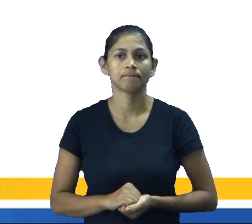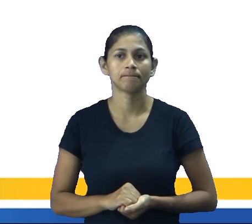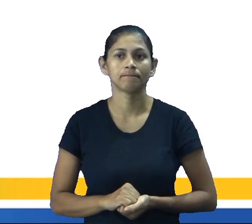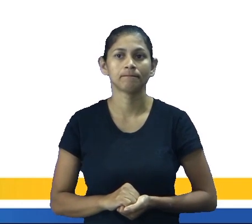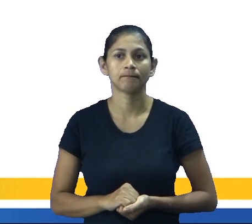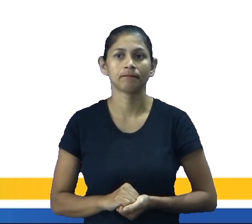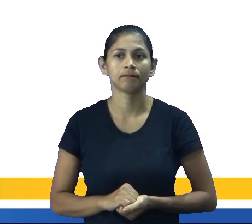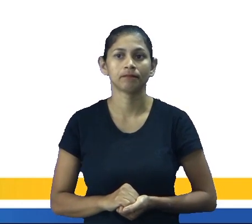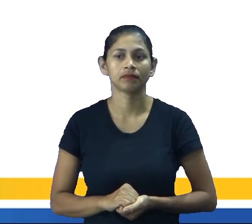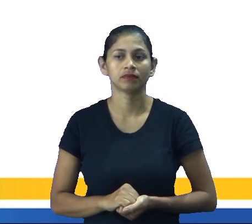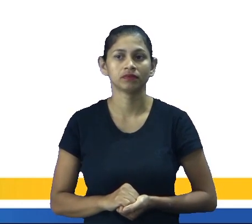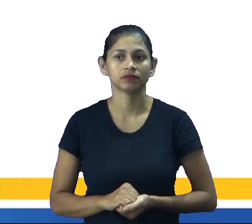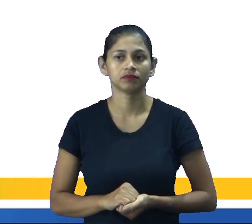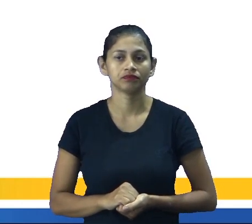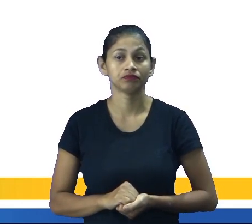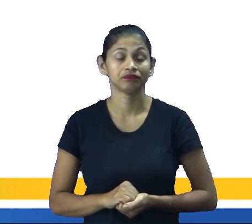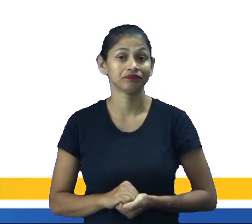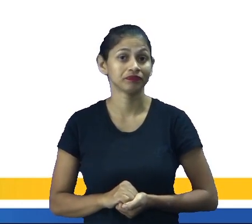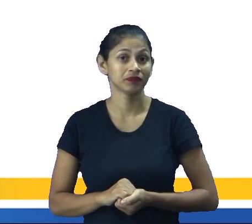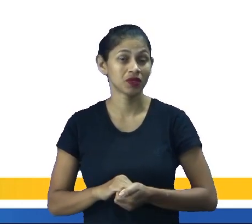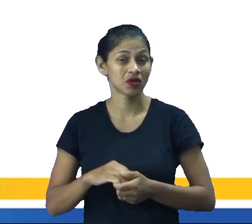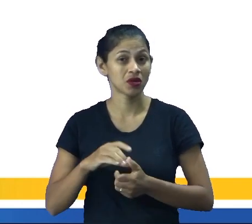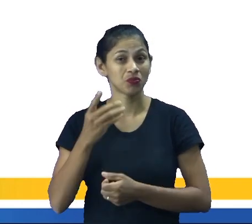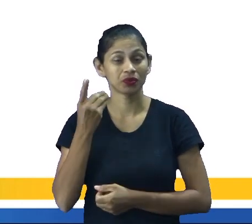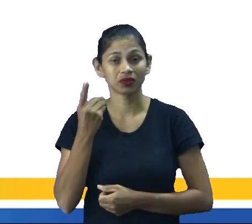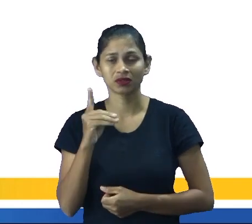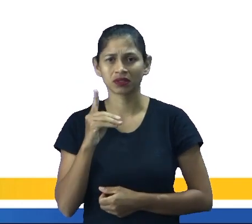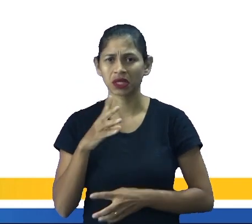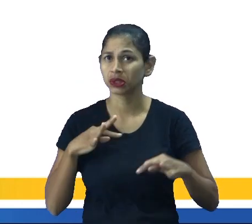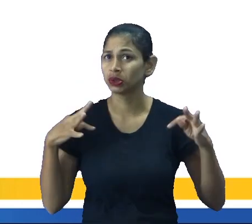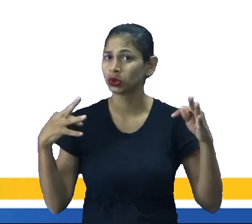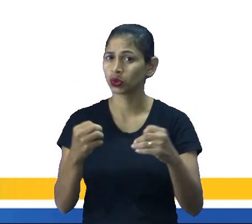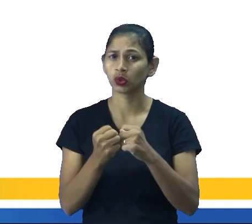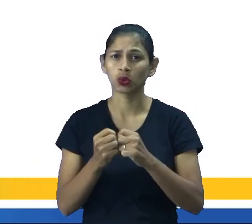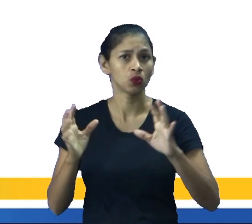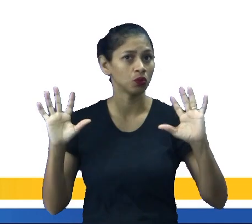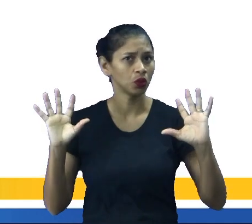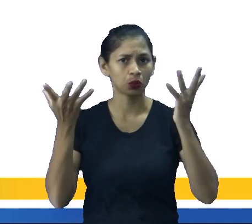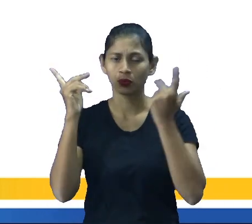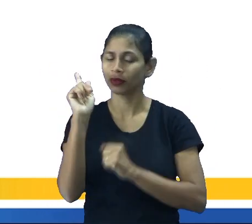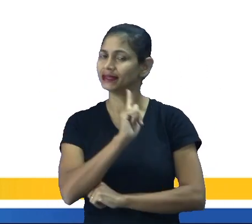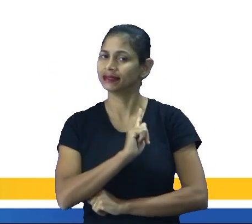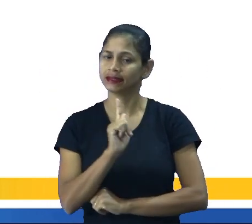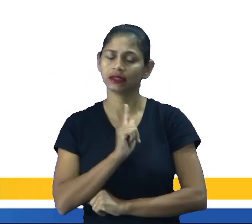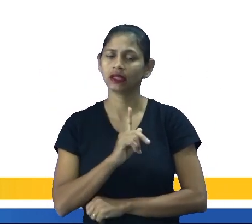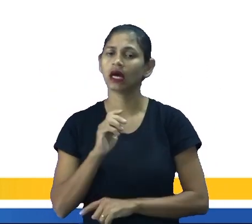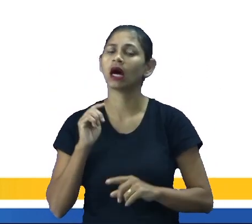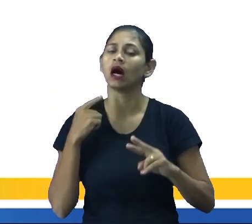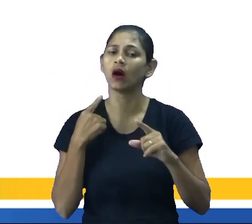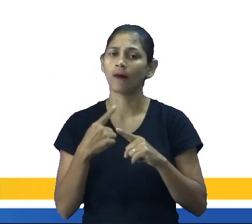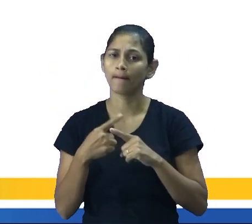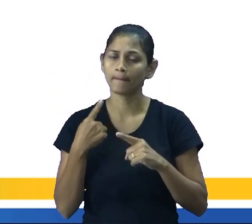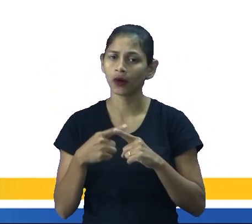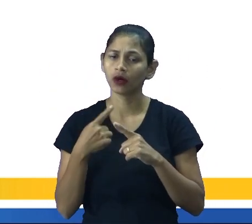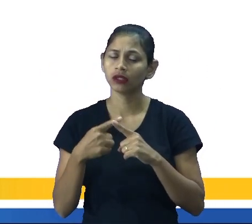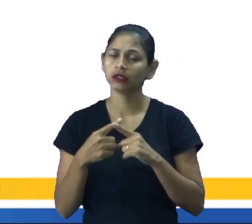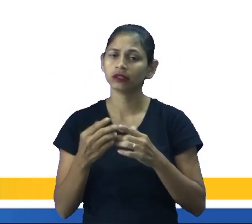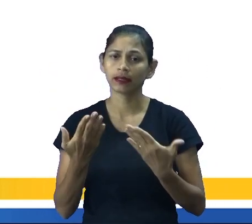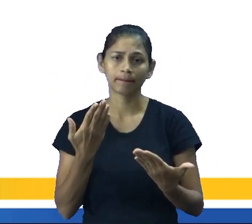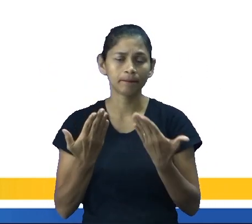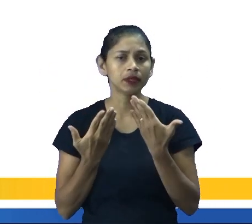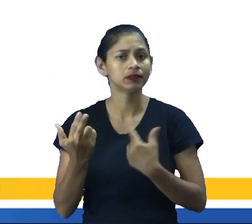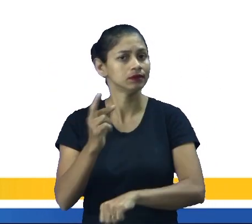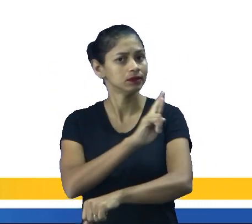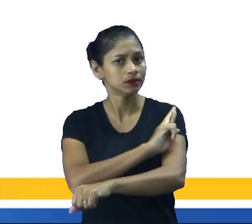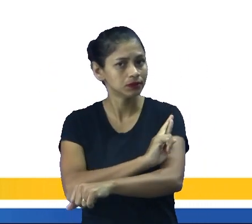Halloween, essa é uma data que nem todo mundo comemora, ok? Dependendo aí da sua crença, nem todos comemoram, porém,